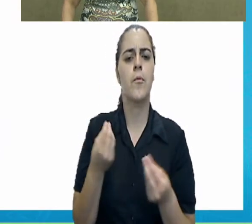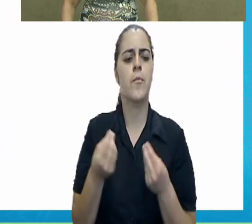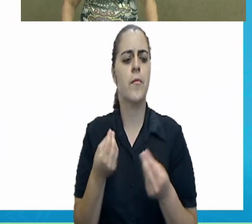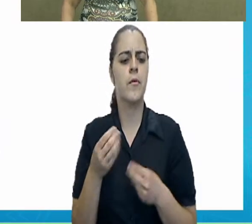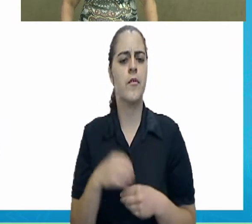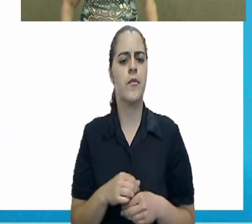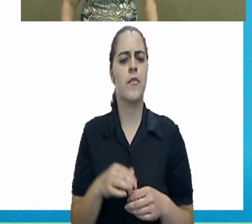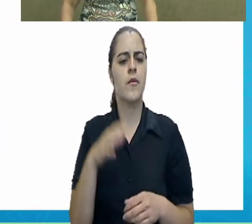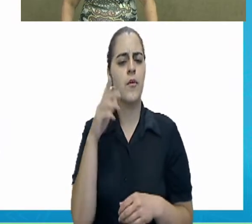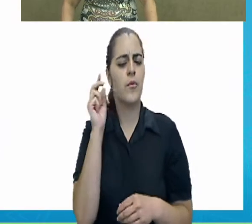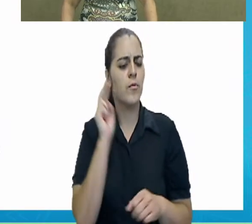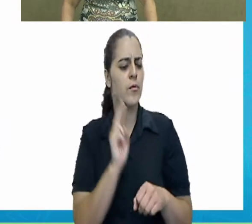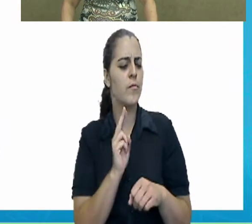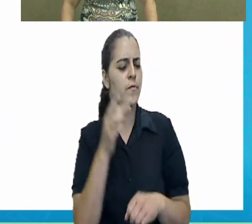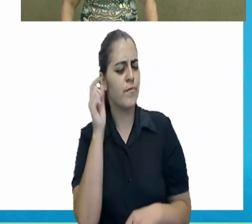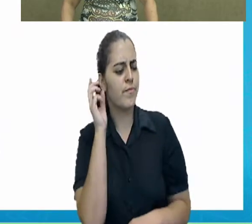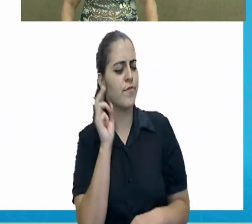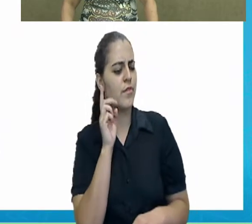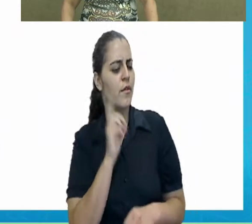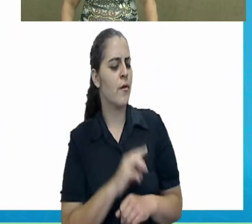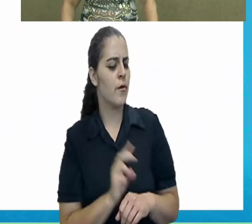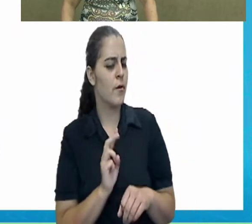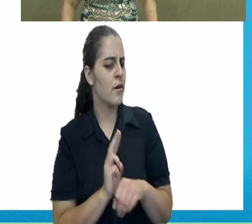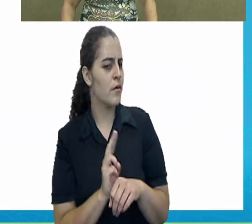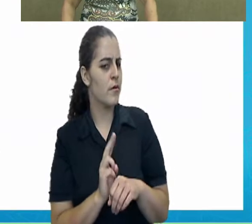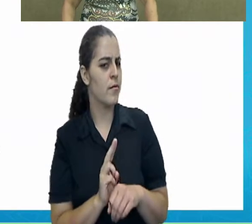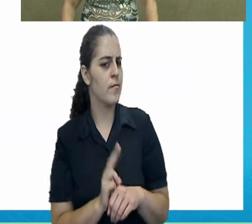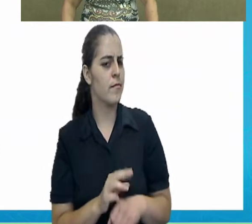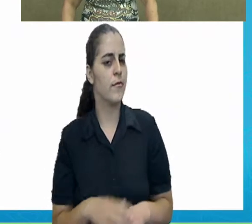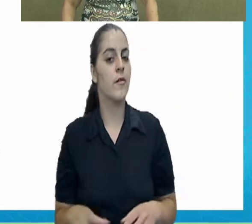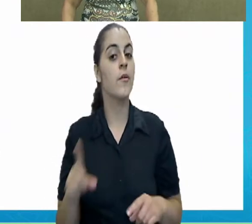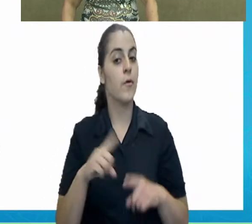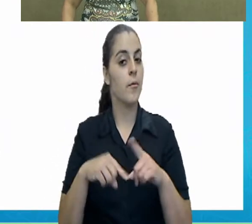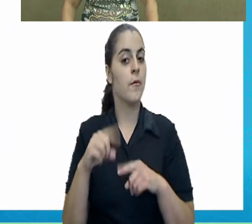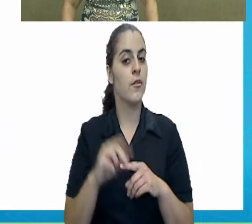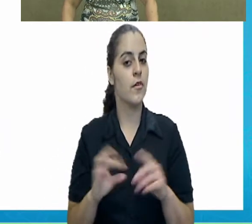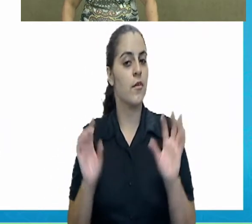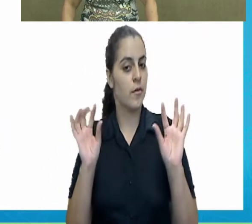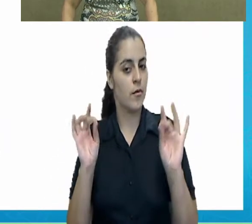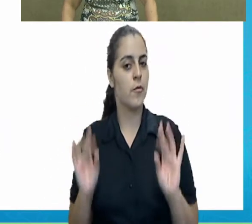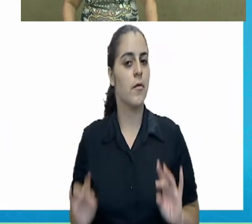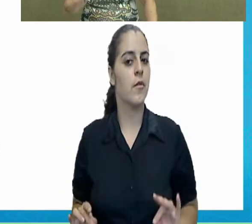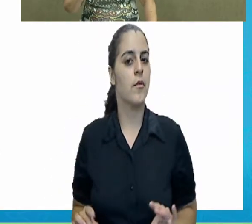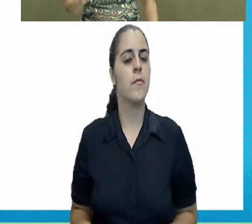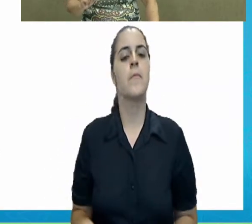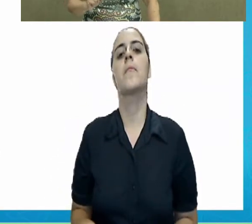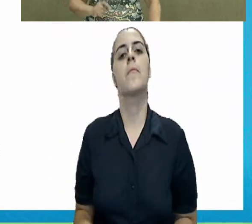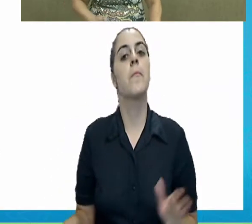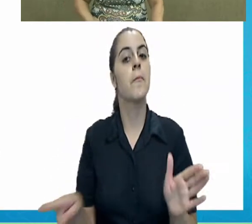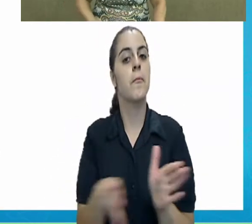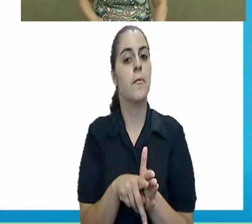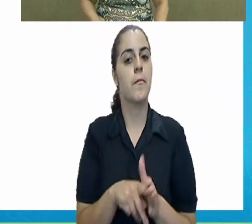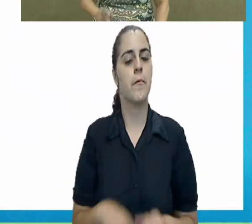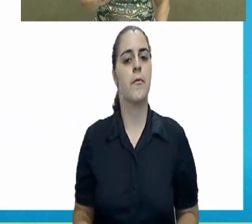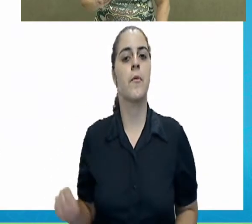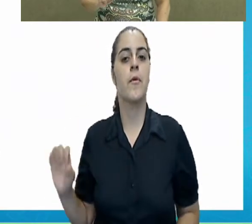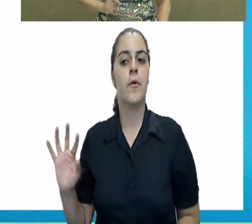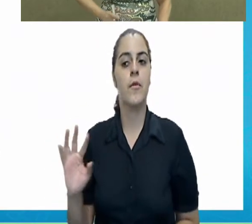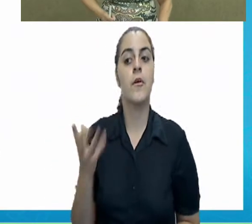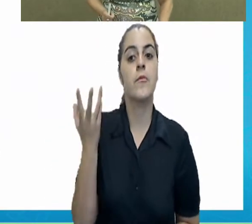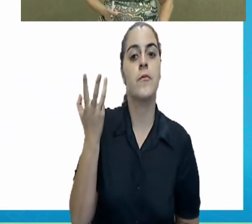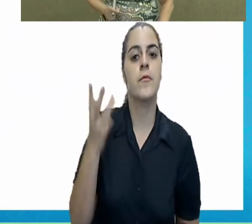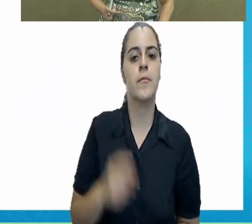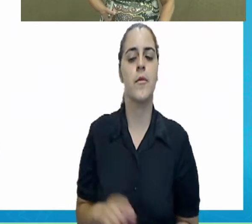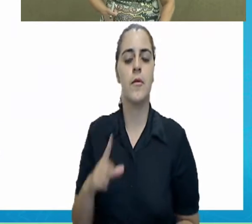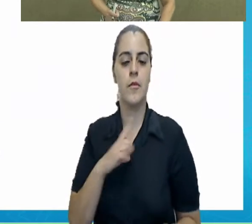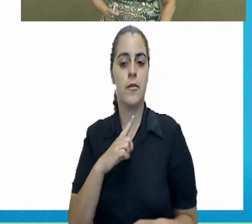muito cuidado e, claro, com a ajuda de equipamentos especiais. Eventos. Aí